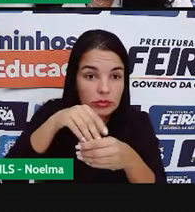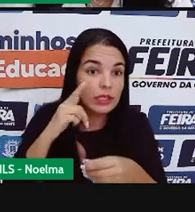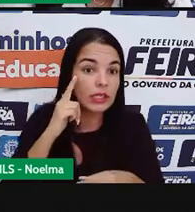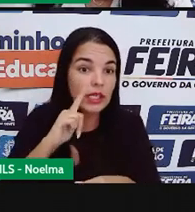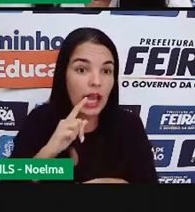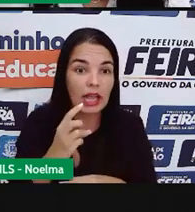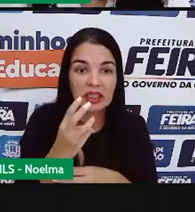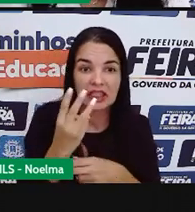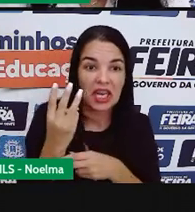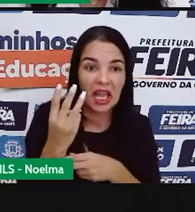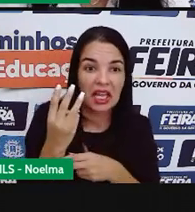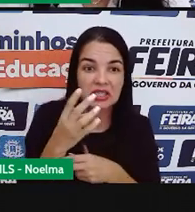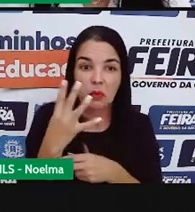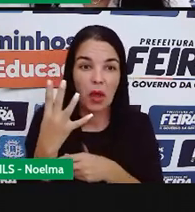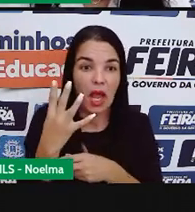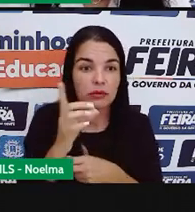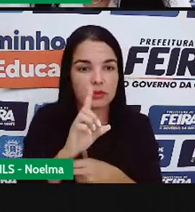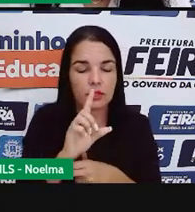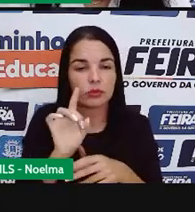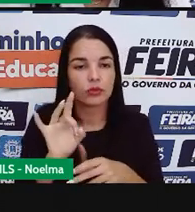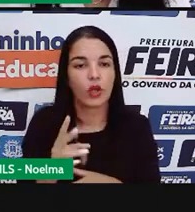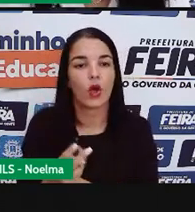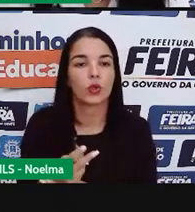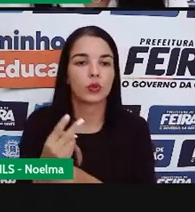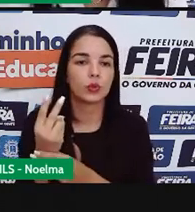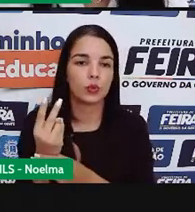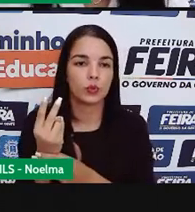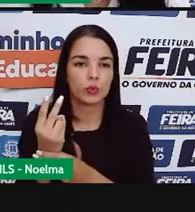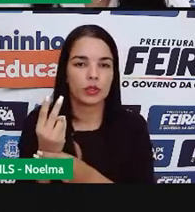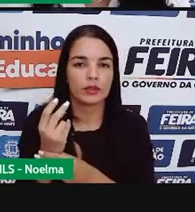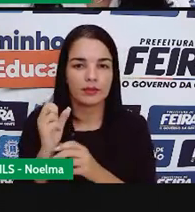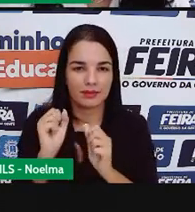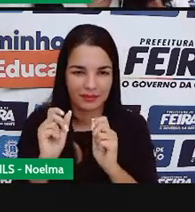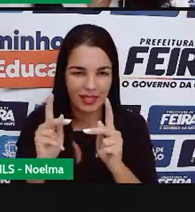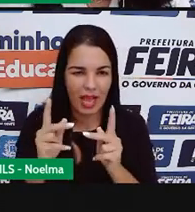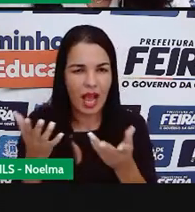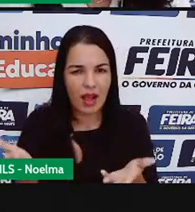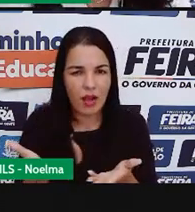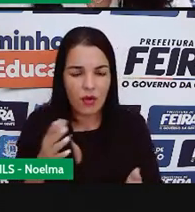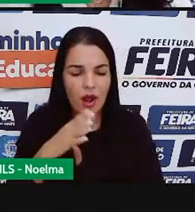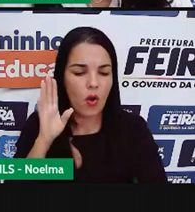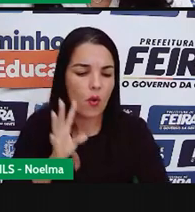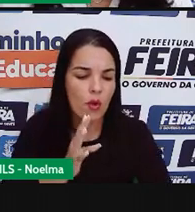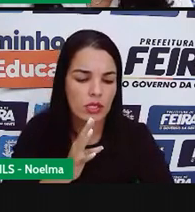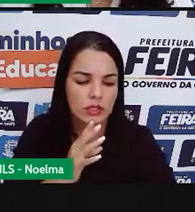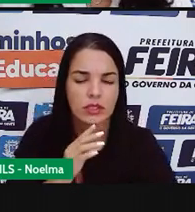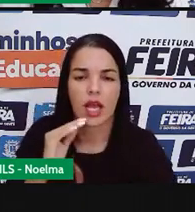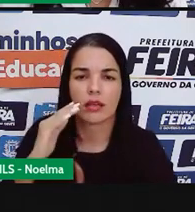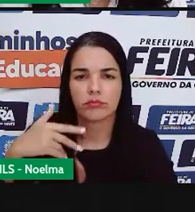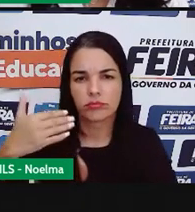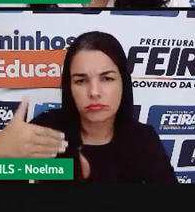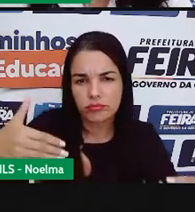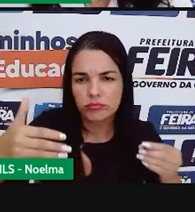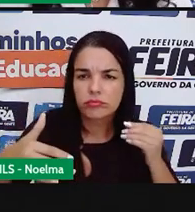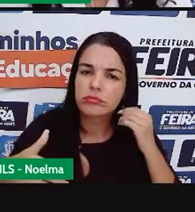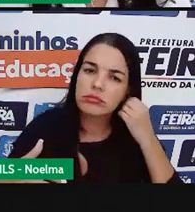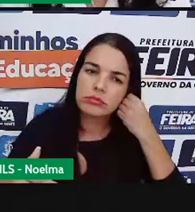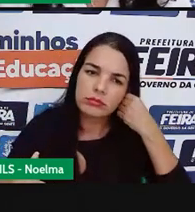dois mudados. E vamos conhecer ao longo da aula mais um pouco das